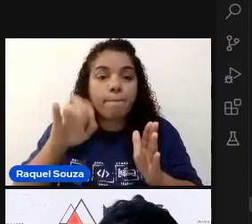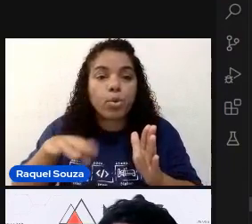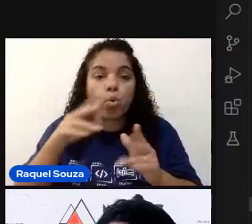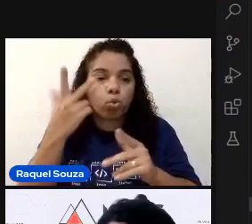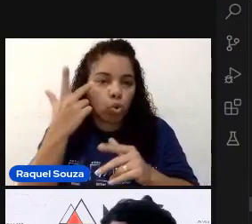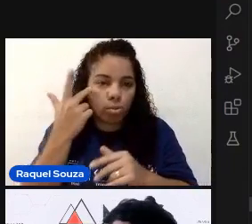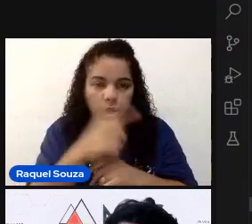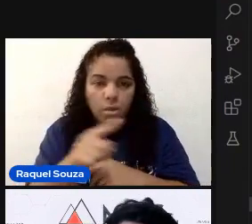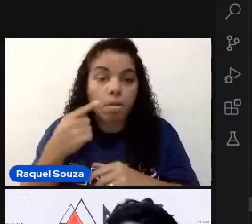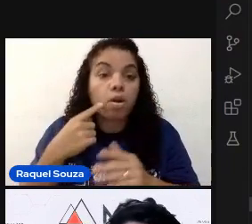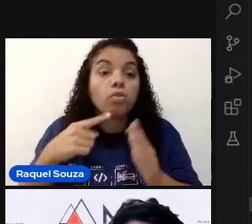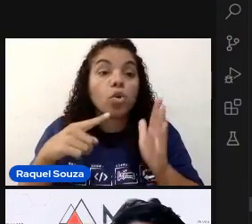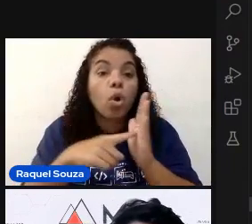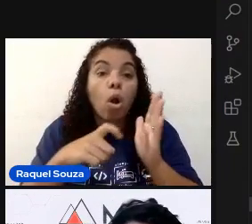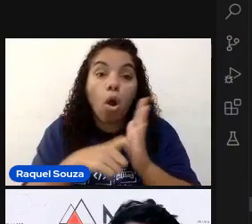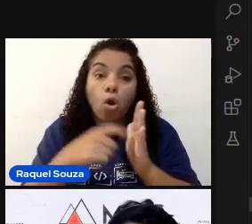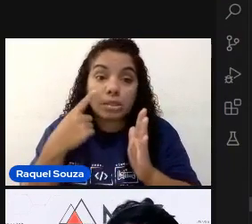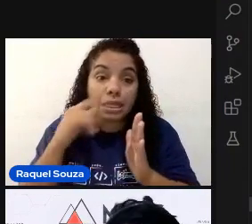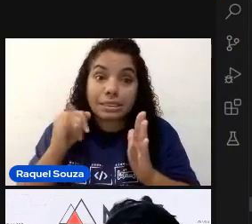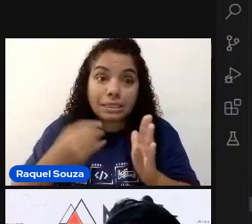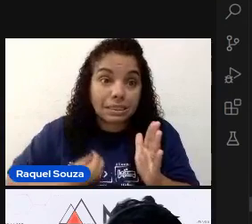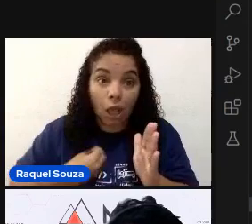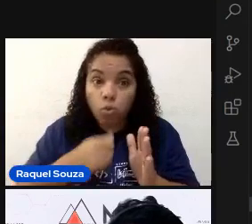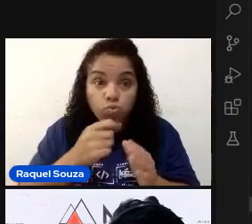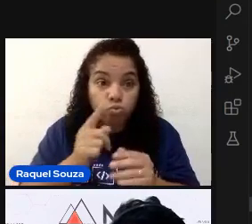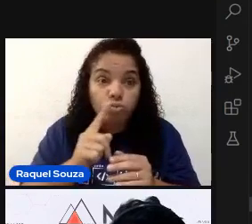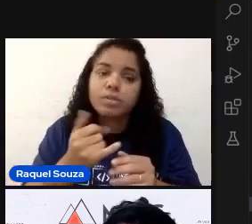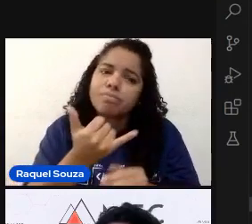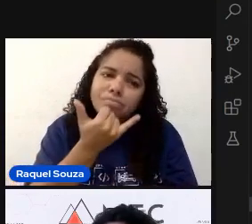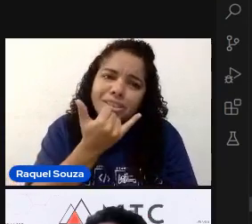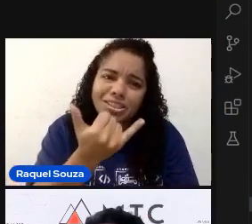botar aqui para rodar. Olha, se não funcionar, gente, me desculpem.